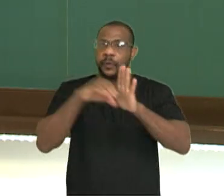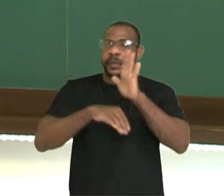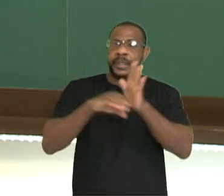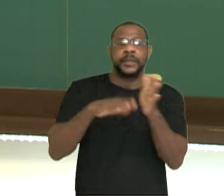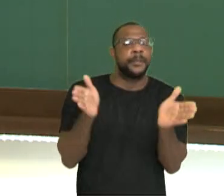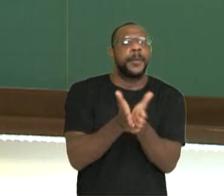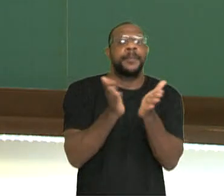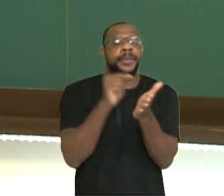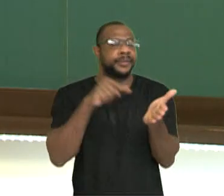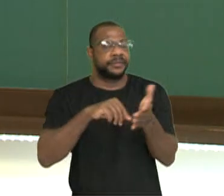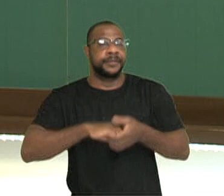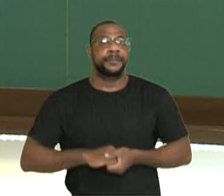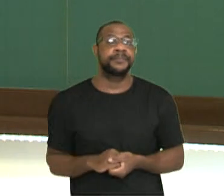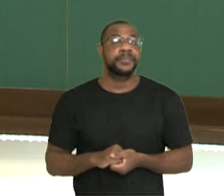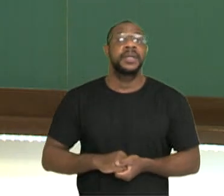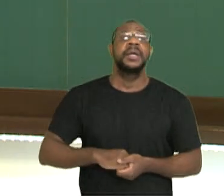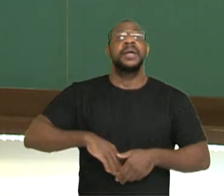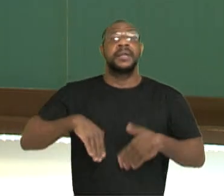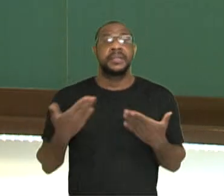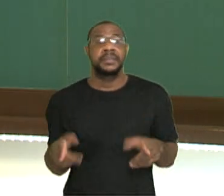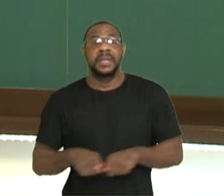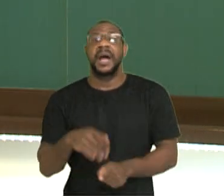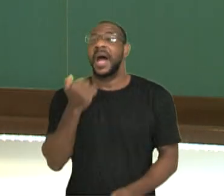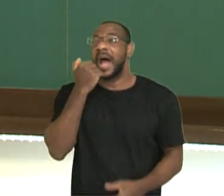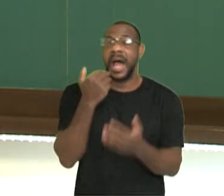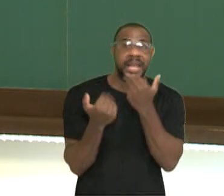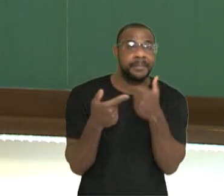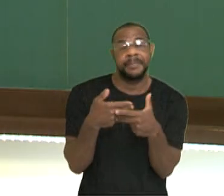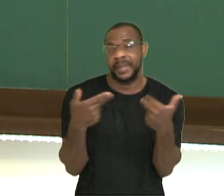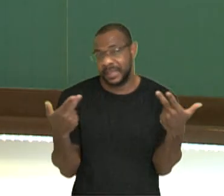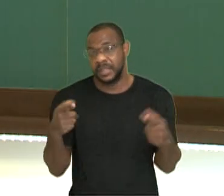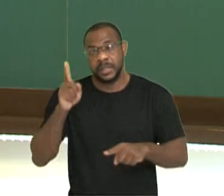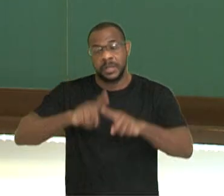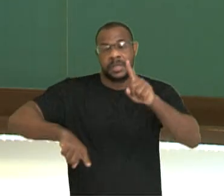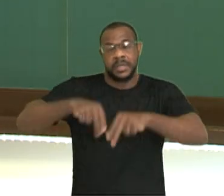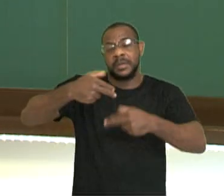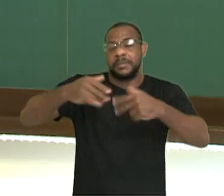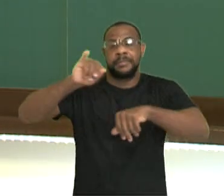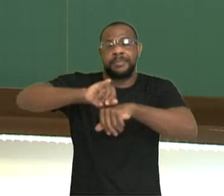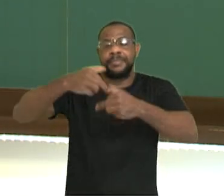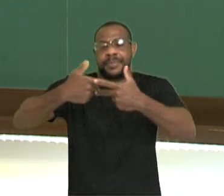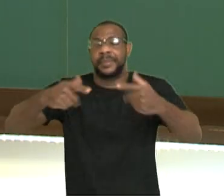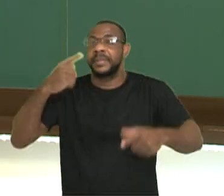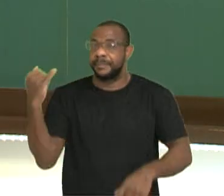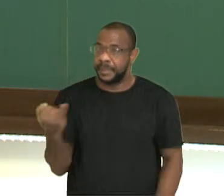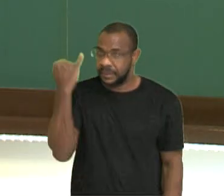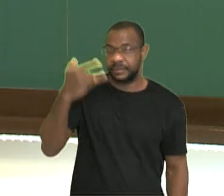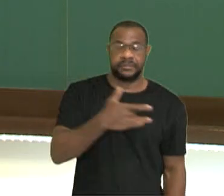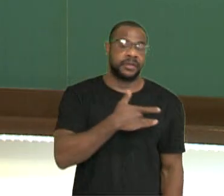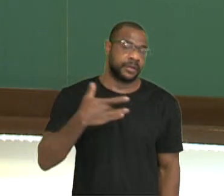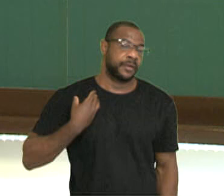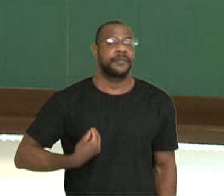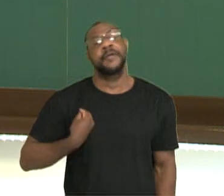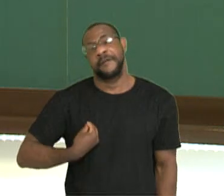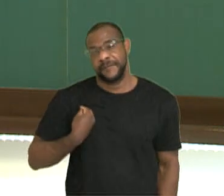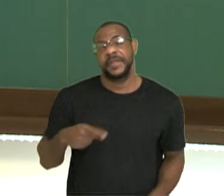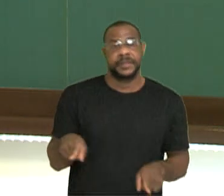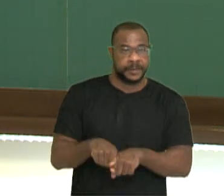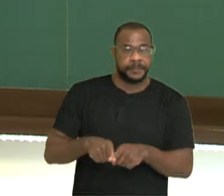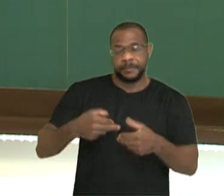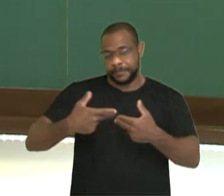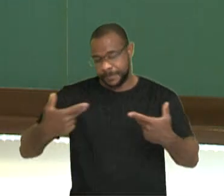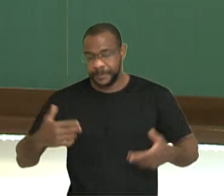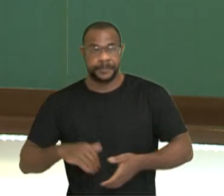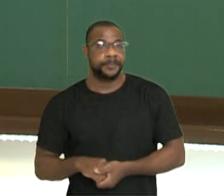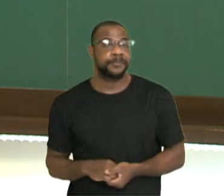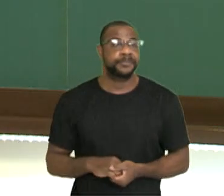pobreza. Sobretudo, alimentos e bens materiais que são necessários para a manutenção da vida e condições básicas de vida.